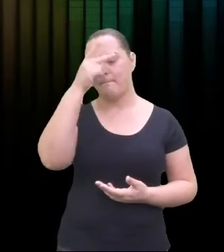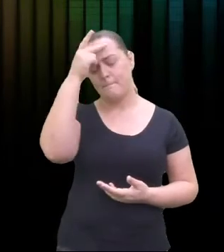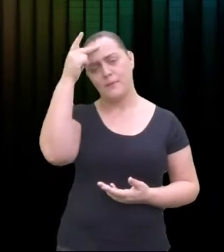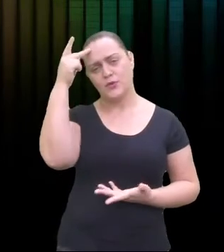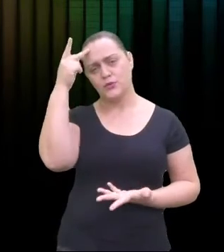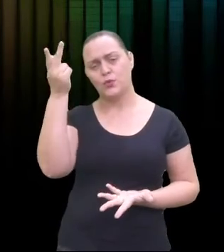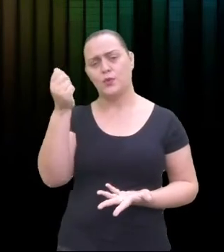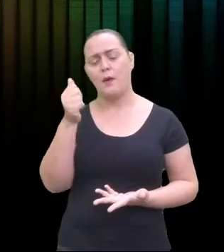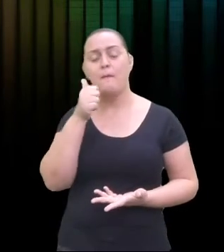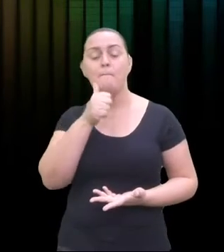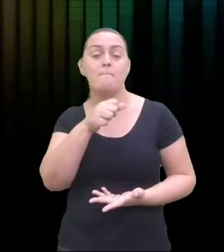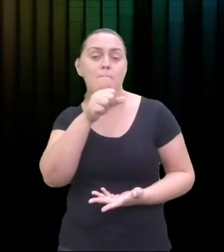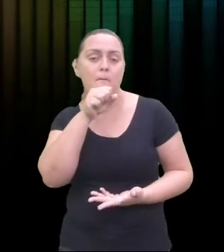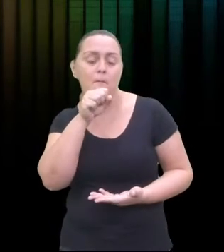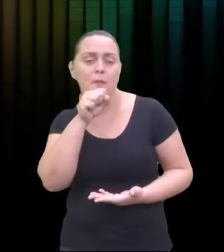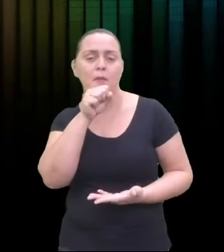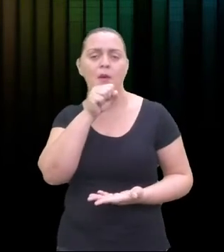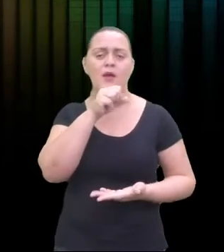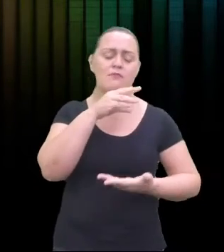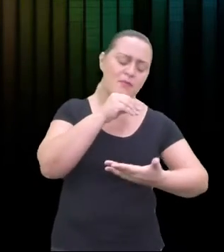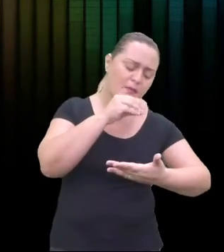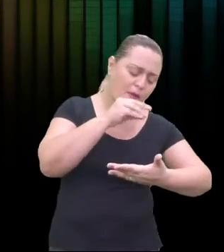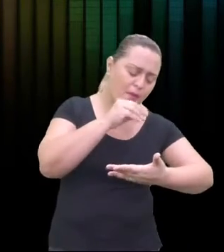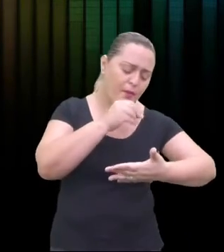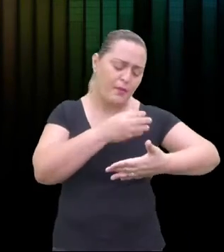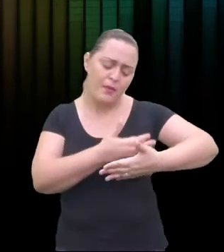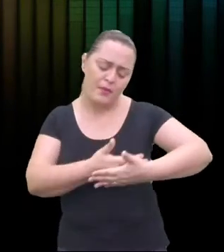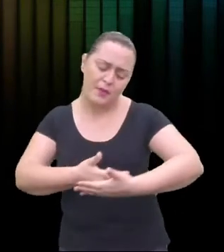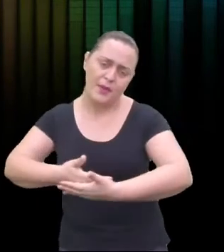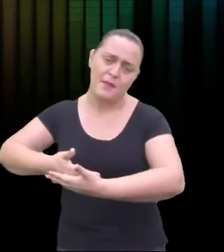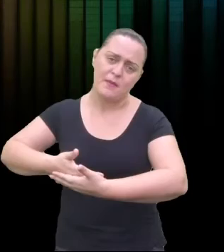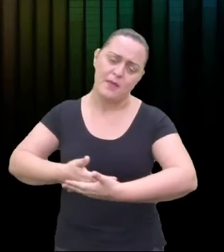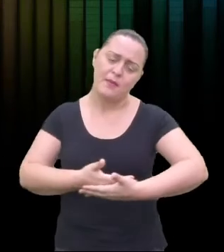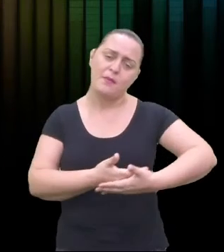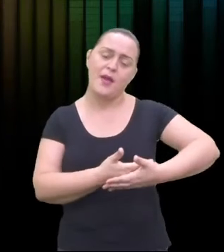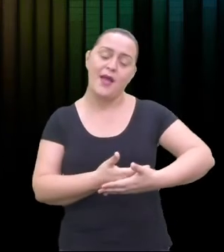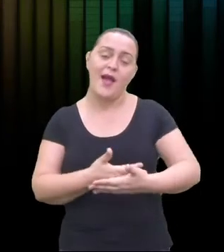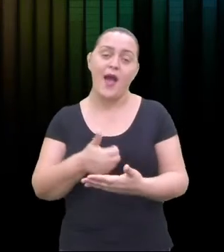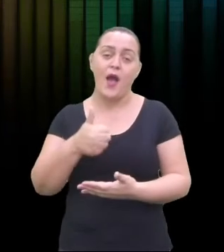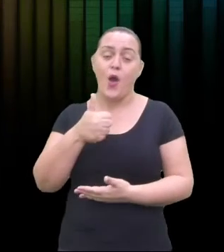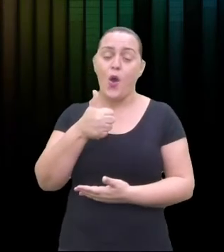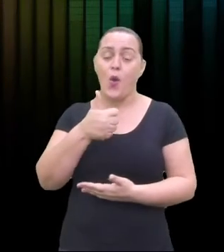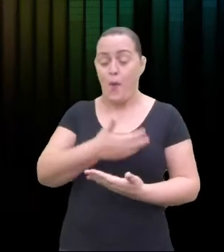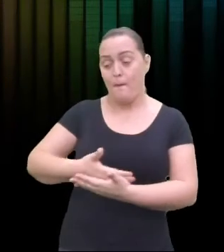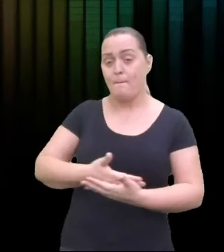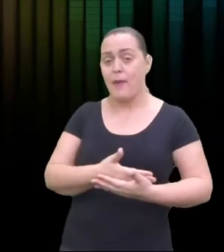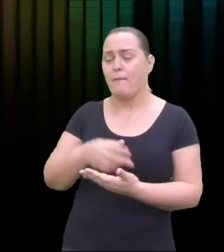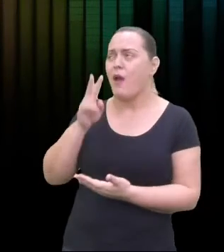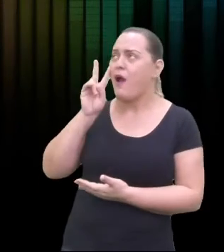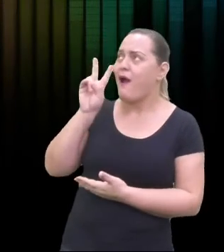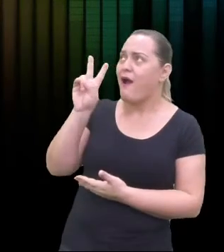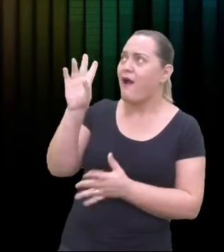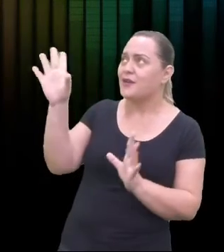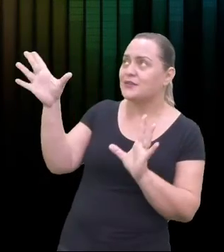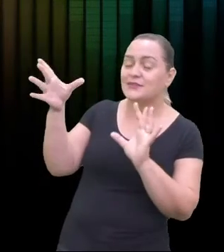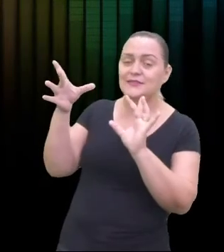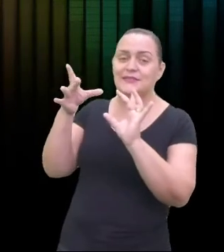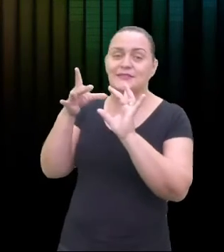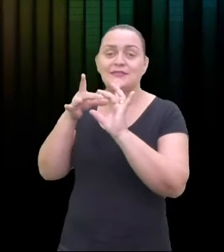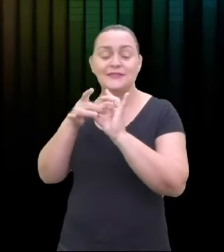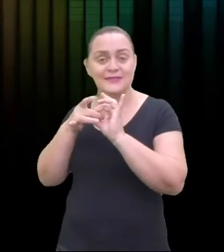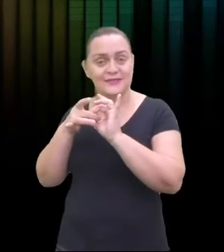exemplo, ela consegue memorizar, a criança consegue memorizar o som da voz da mãe e cria uma relação de amor